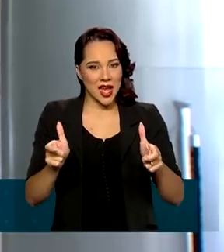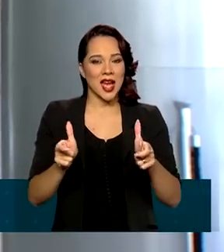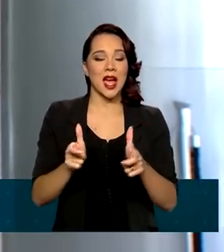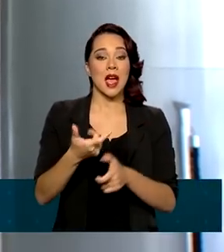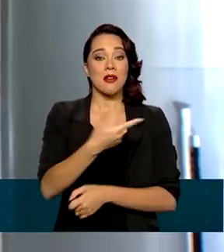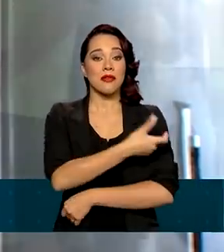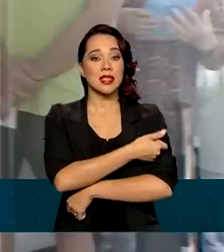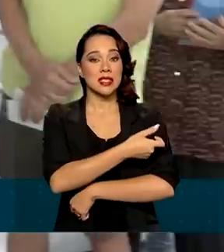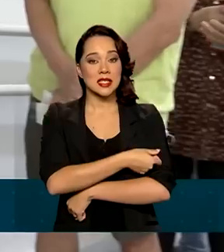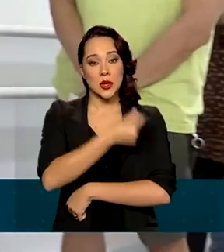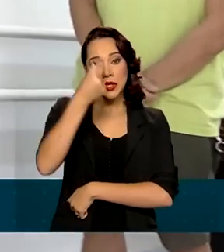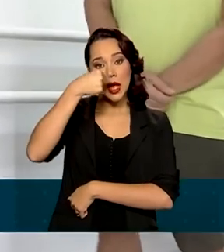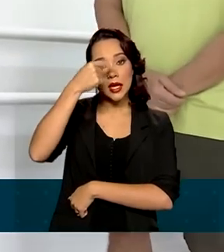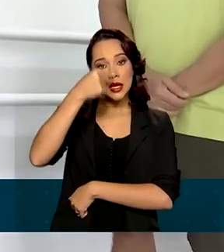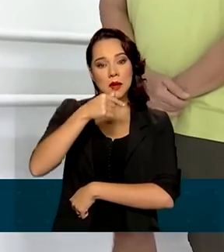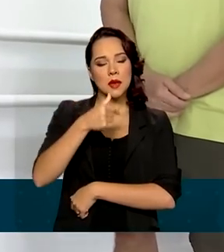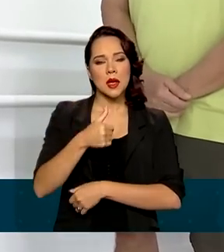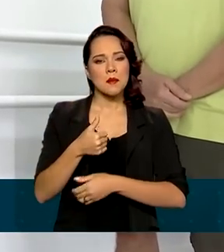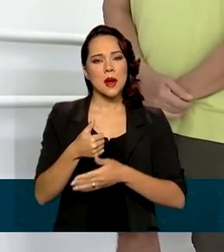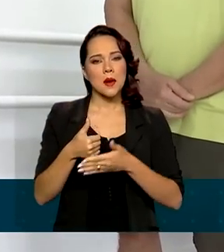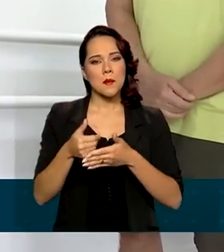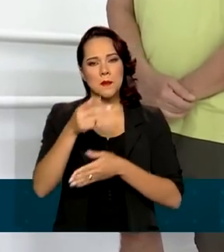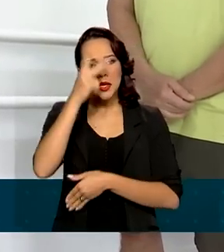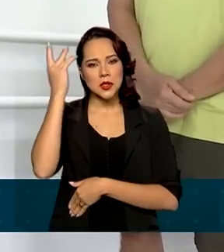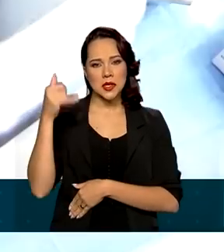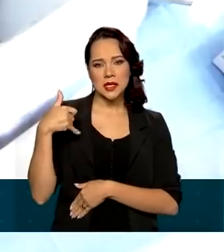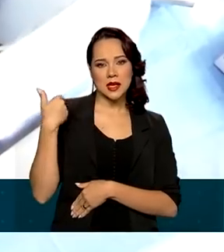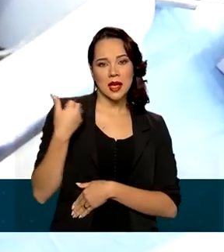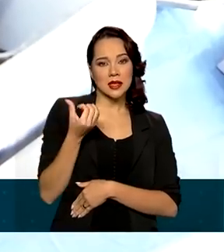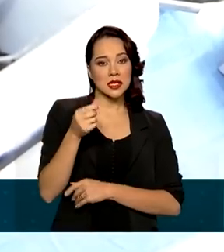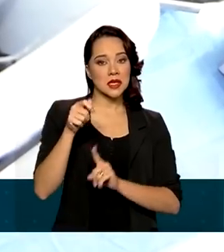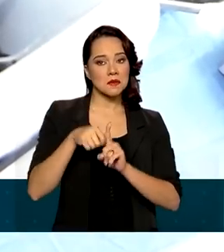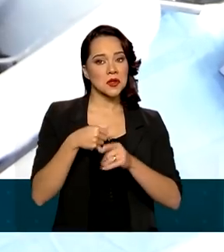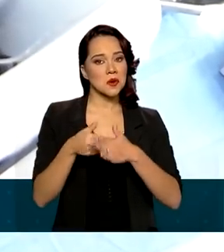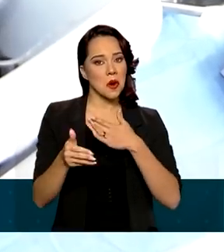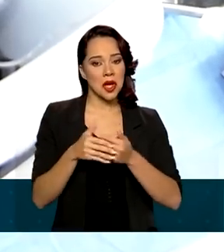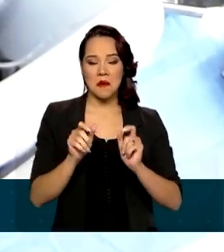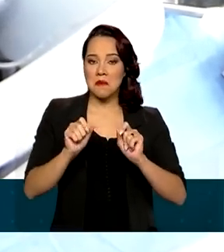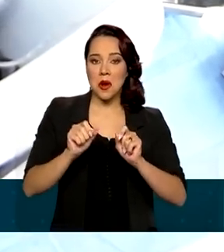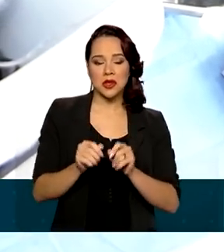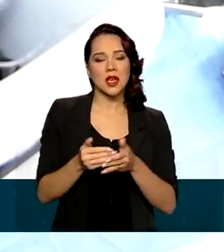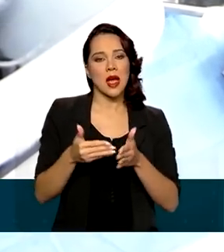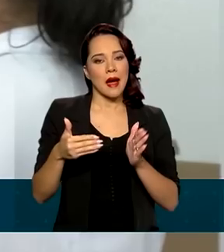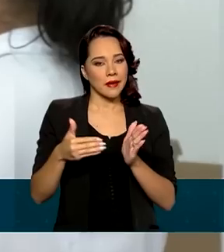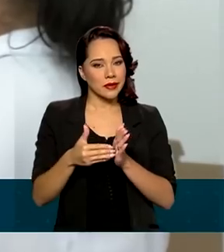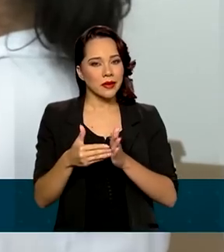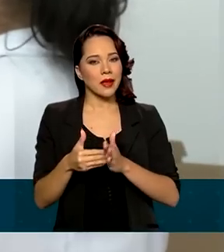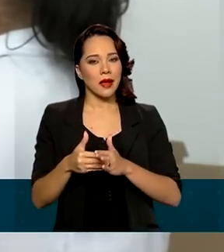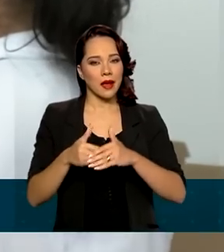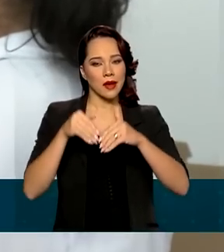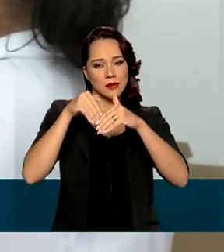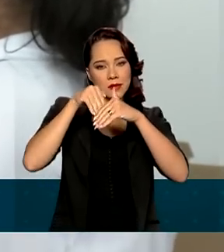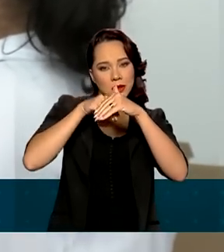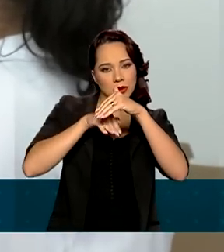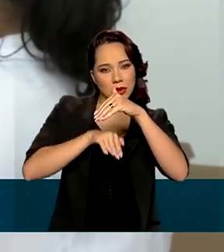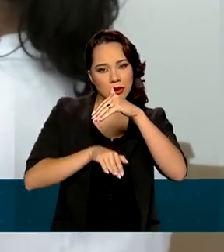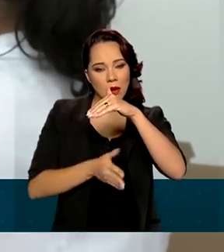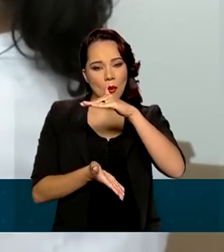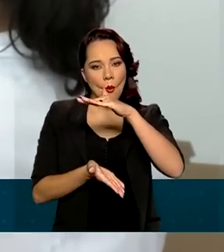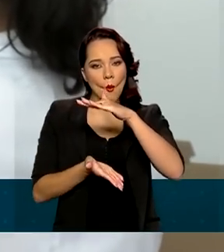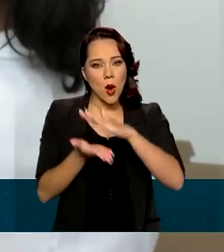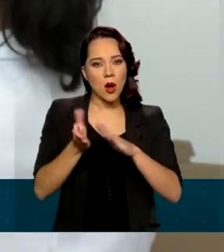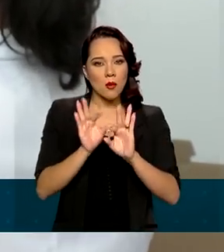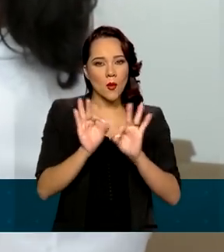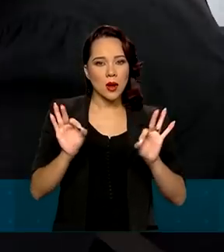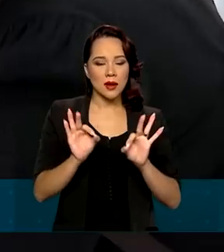contra a gripe e influenza para quem tem mais de seis meses de vida, isso enquanto durar os estoques da vacina. Até então,